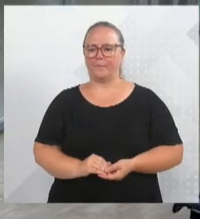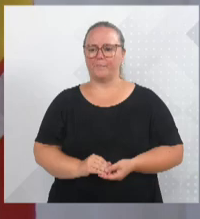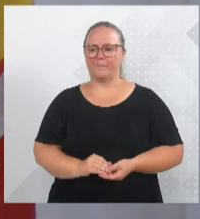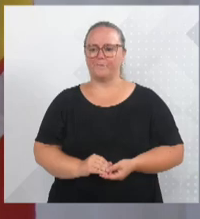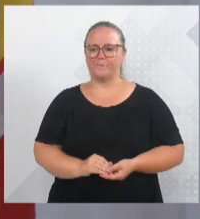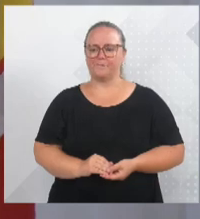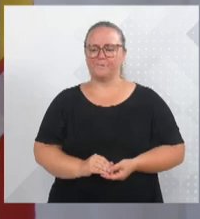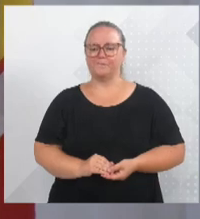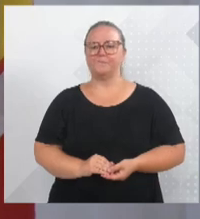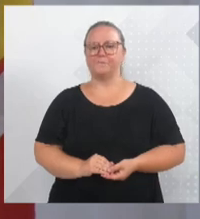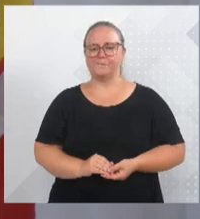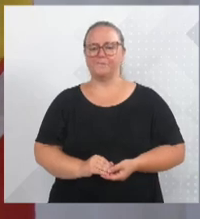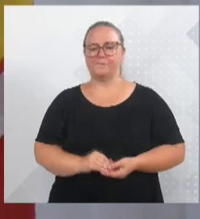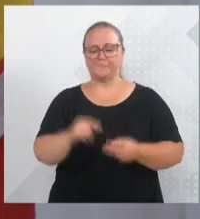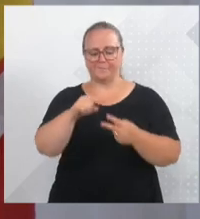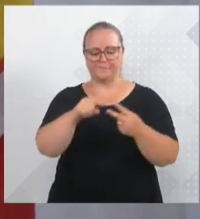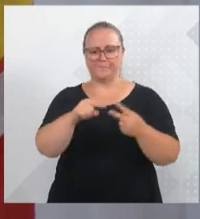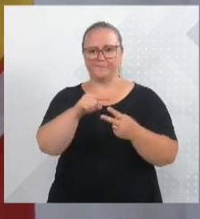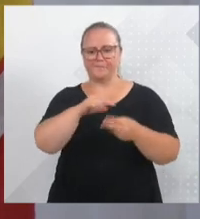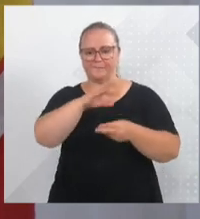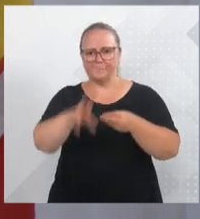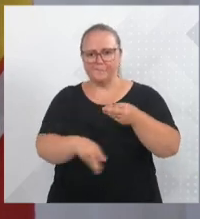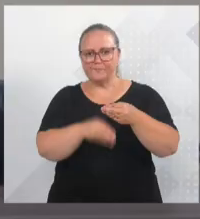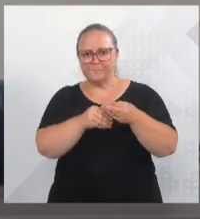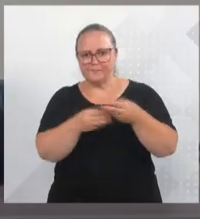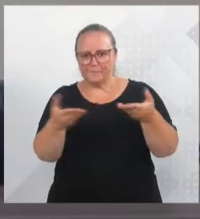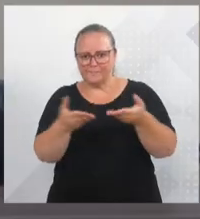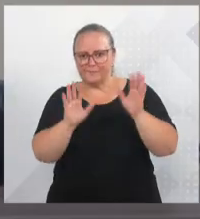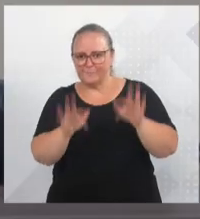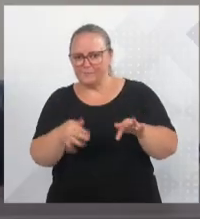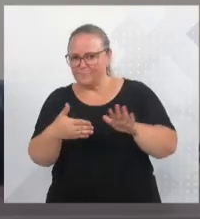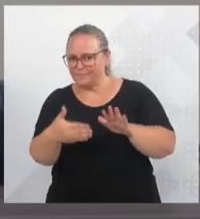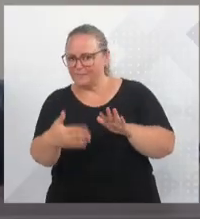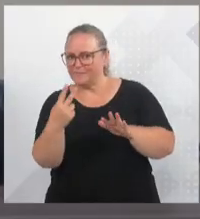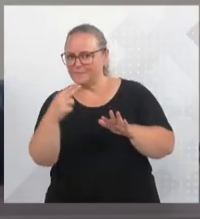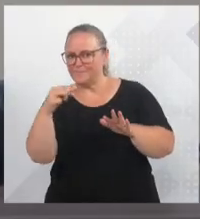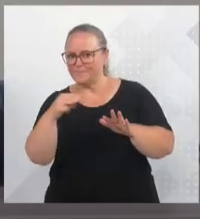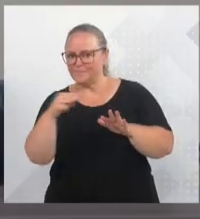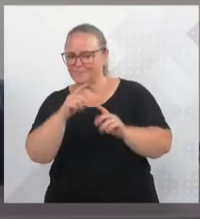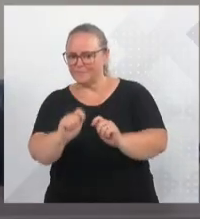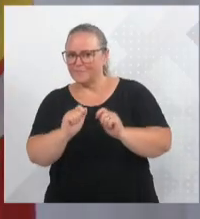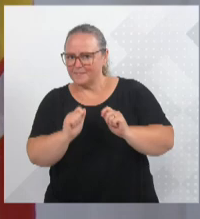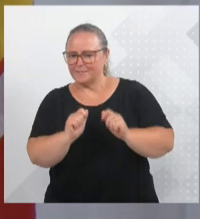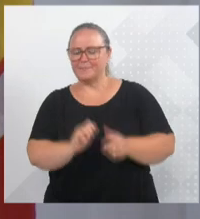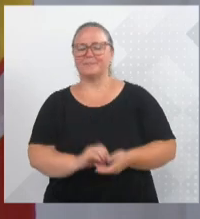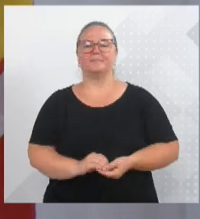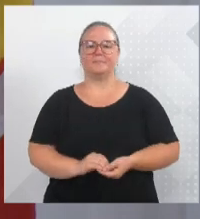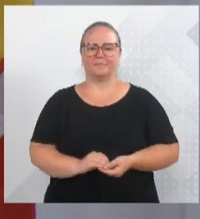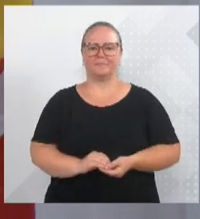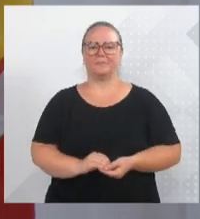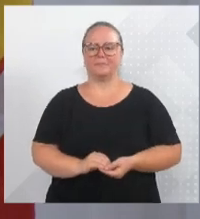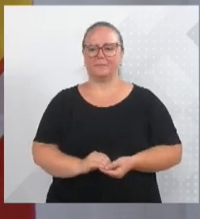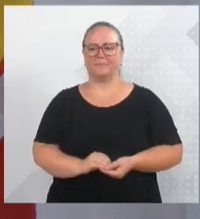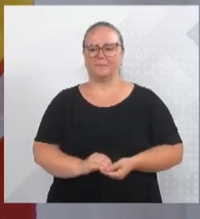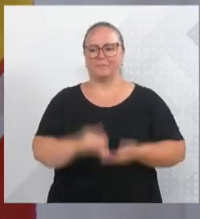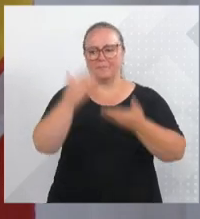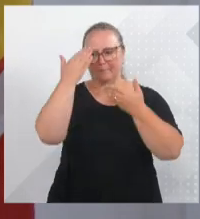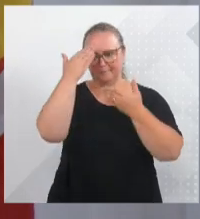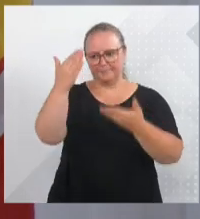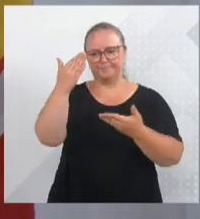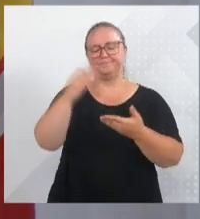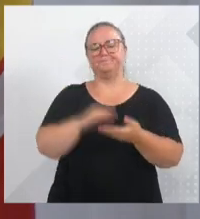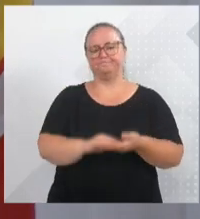Presidente, diante dos dois a parte, senhor me concede dois minutos e trinta para finalizar a minha fala? Mais dois minutos e trinta. Obrigado, Ito. Obrigado.